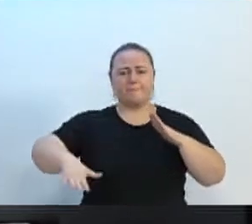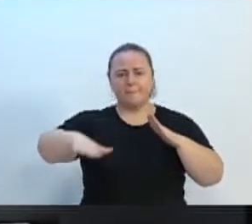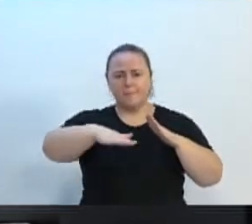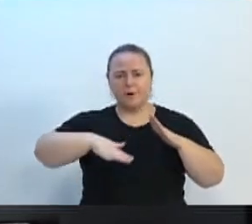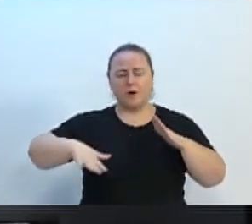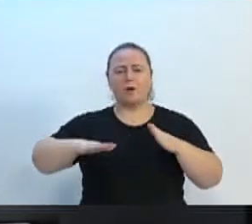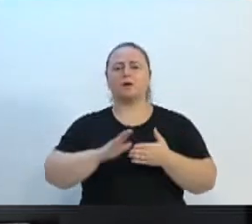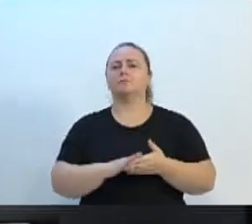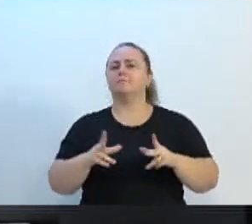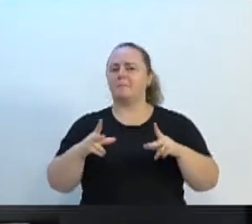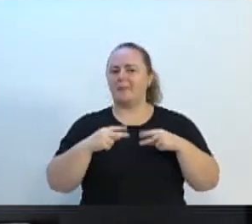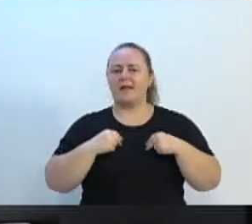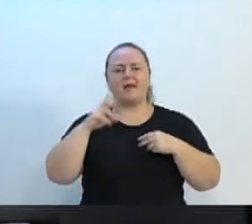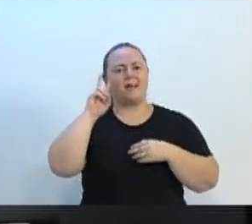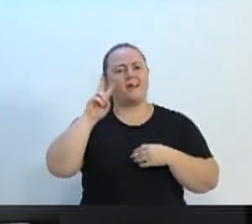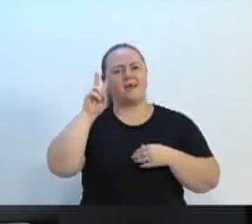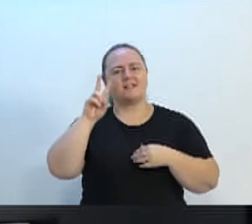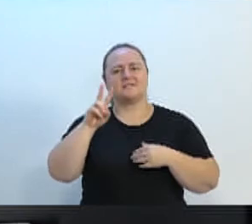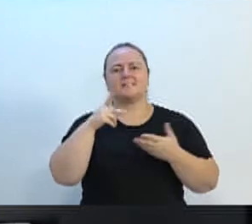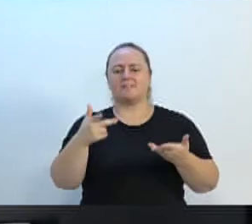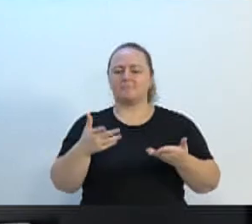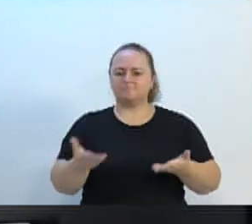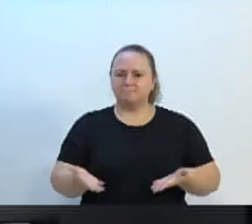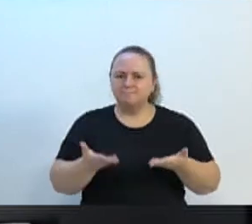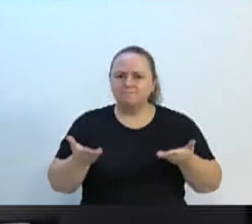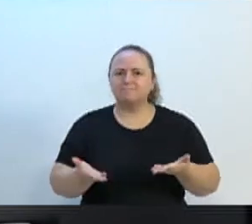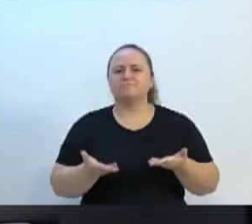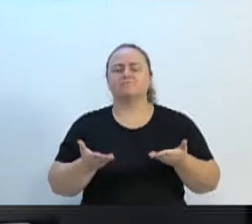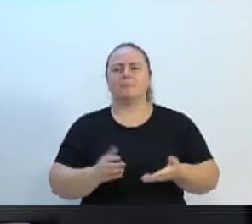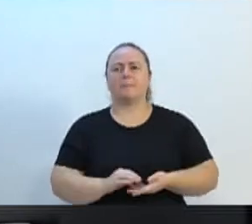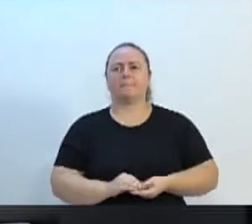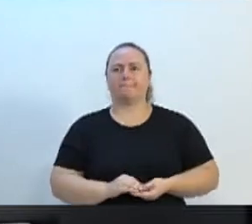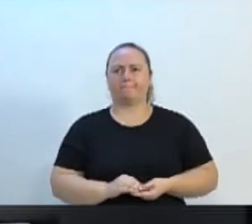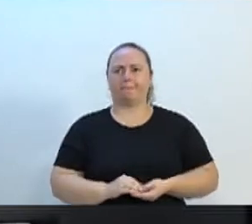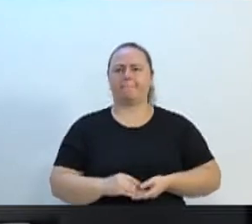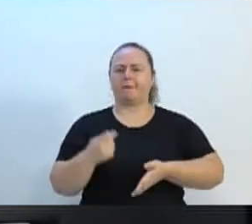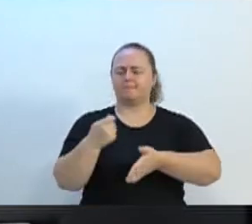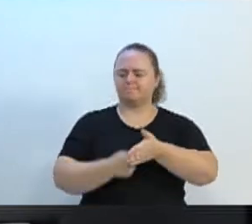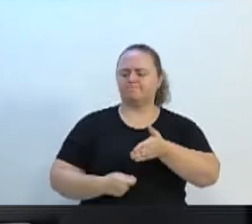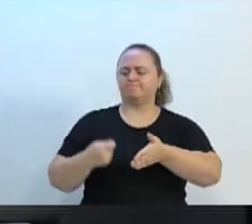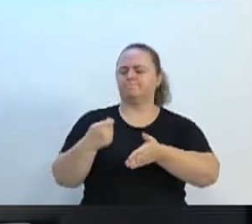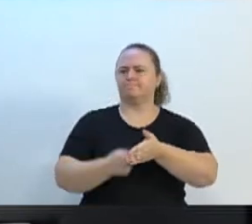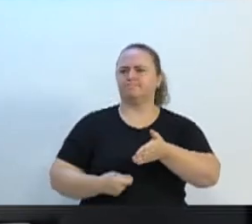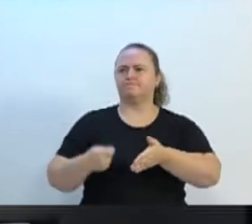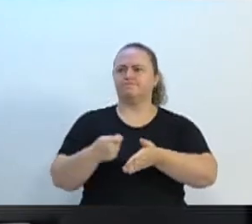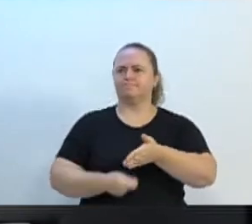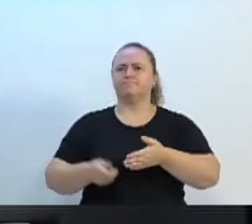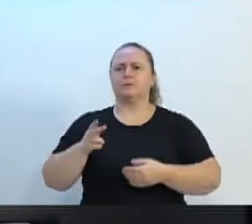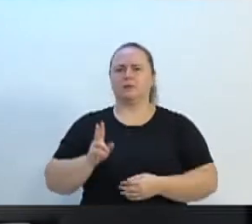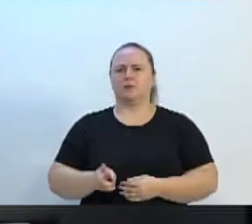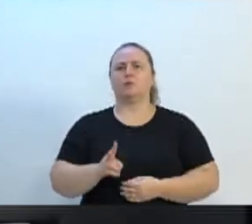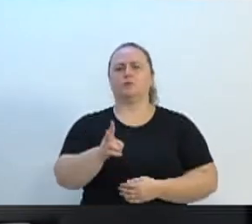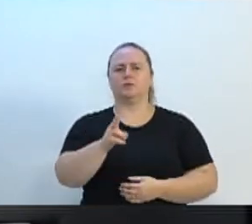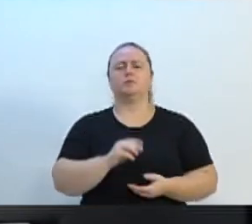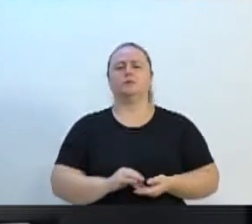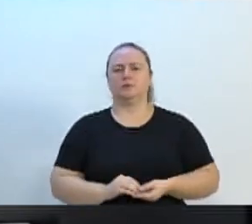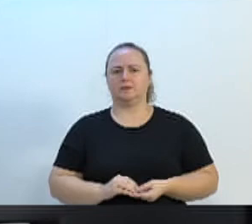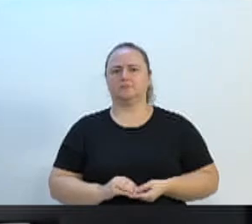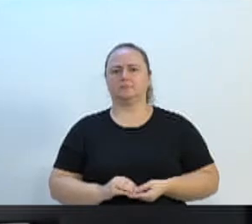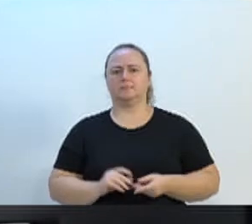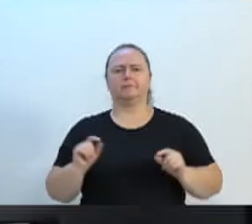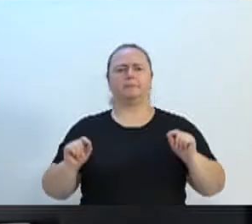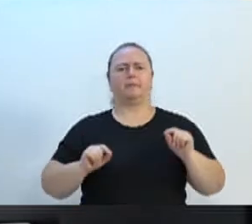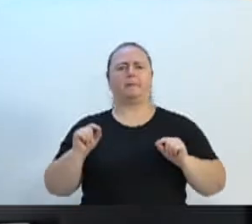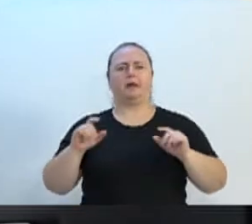muita gente merece ser lembrada aqui para ser lembrada. e dizer que a luta continua, porque não é porque vai ser anunciado,